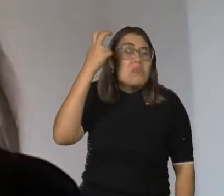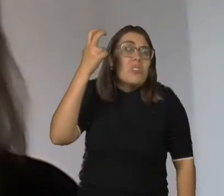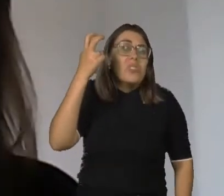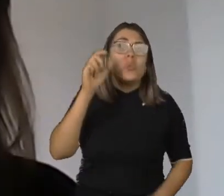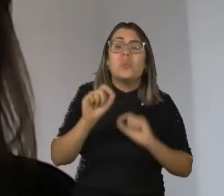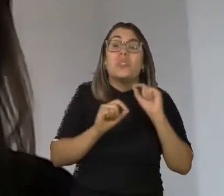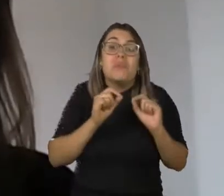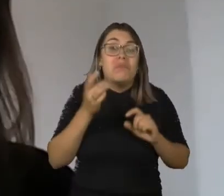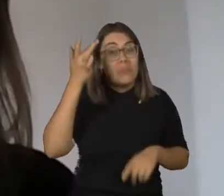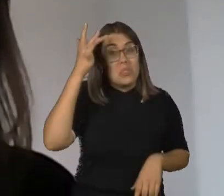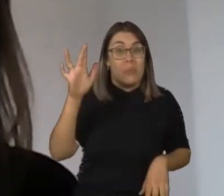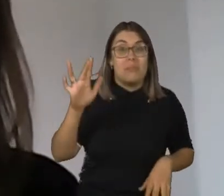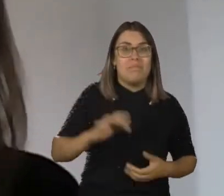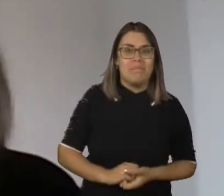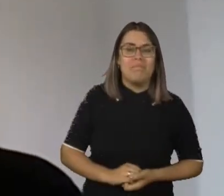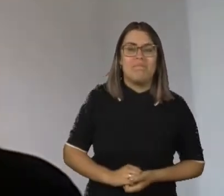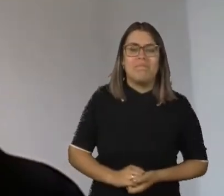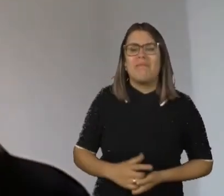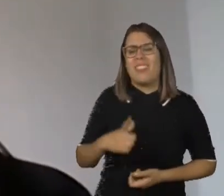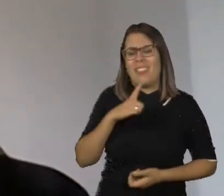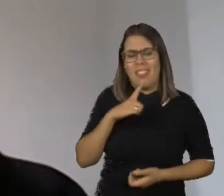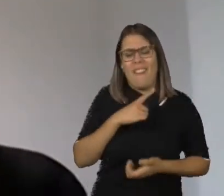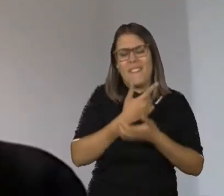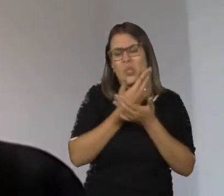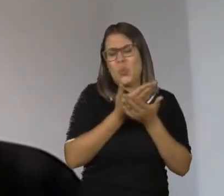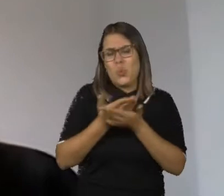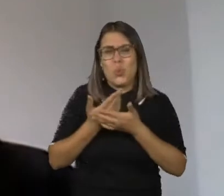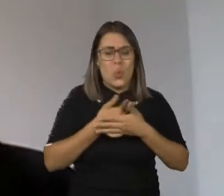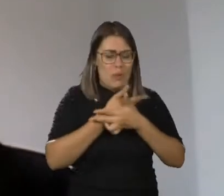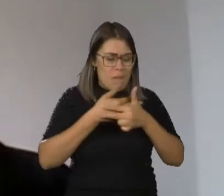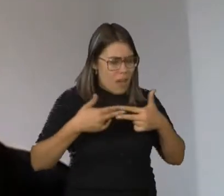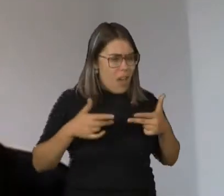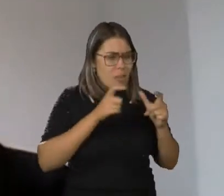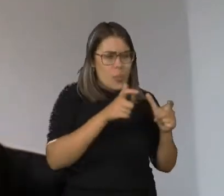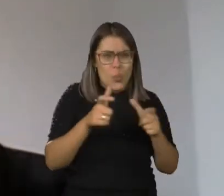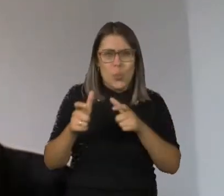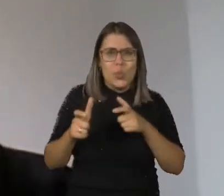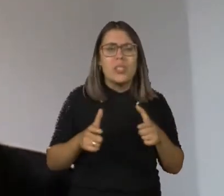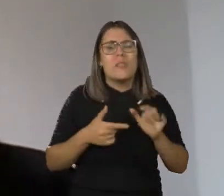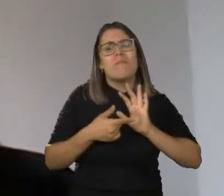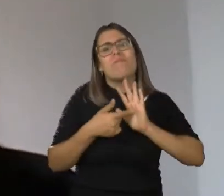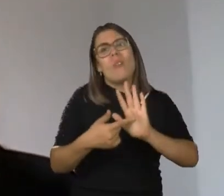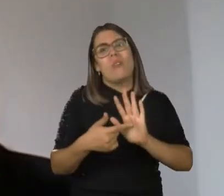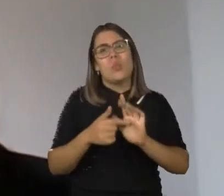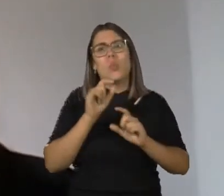E nós sabemos que há estudos nas mais diversas áreas que já nos mostram que um pensamento que